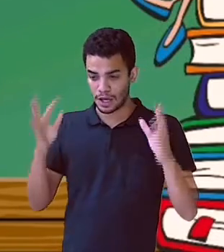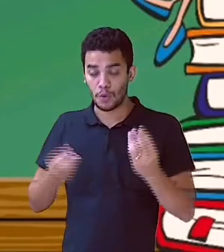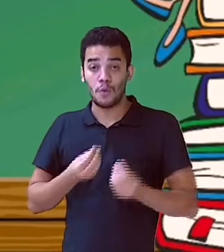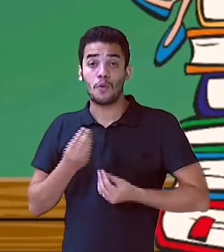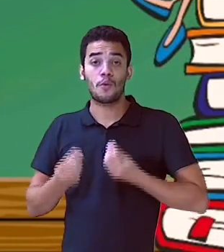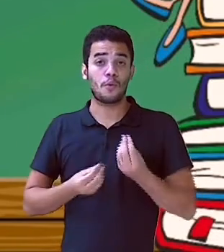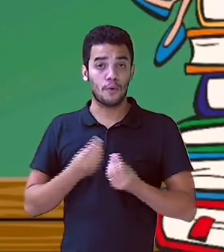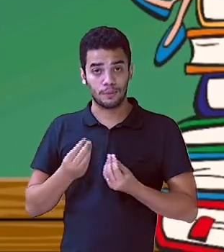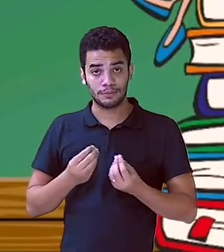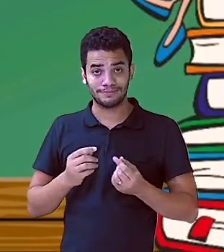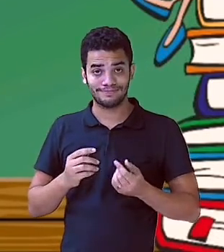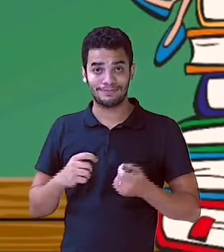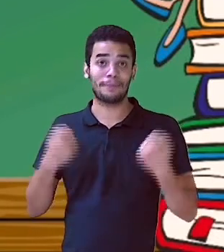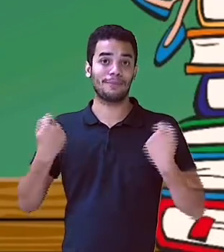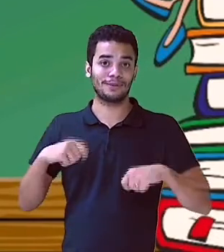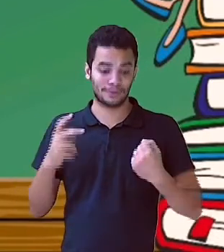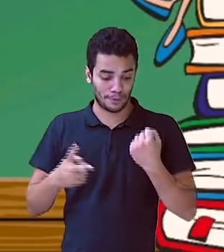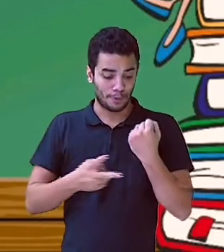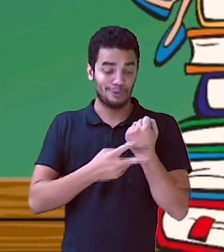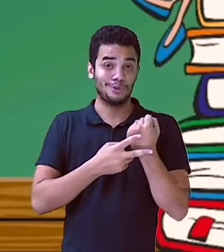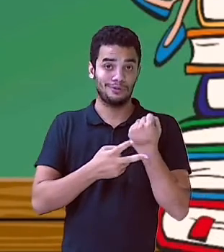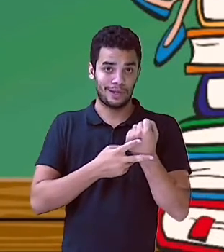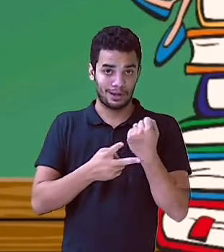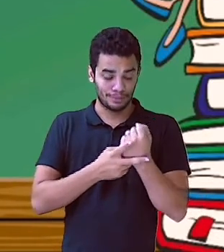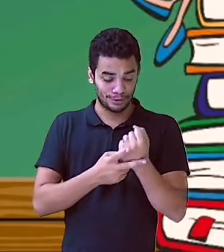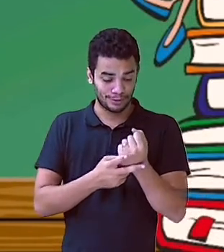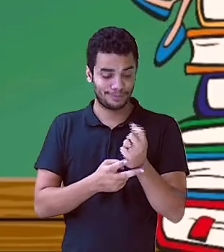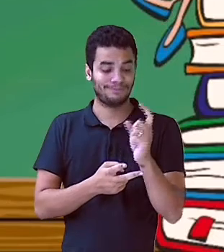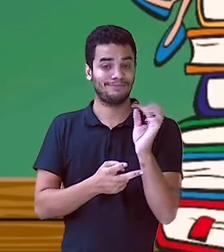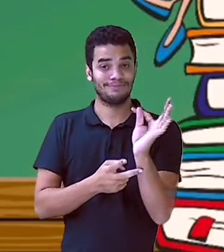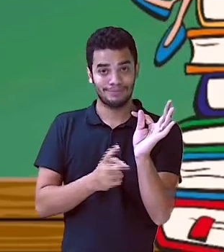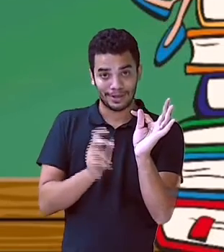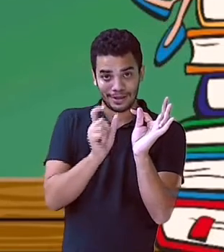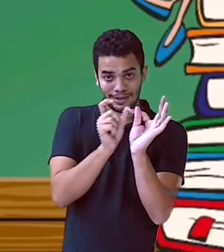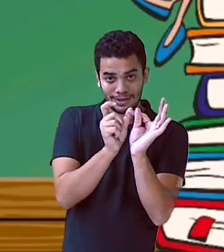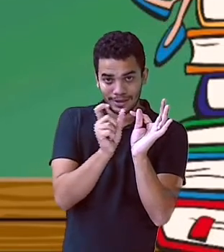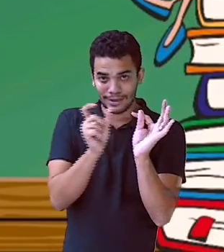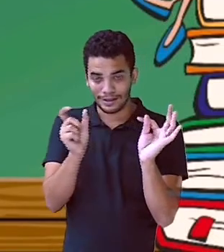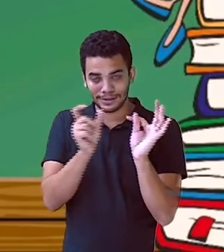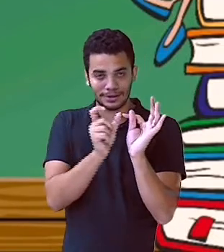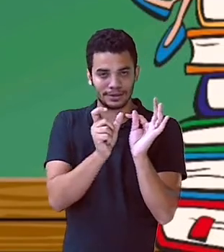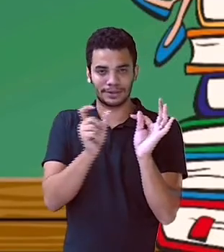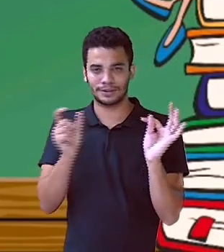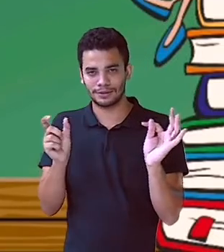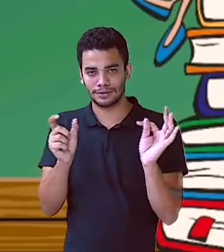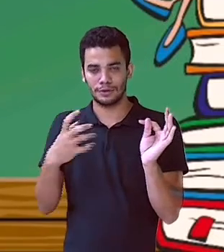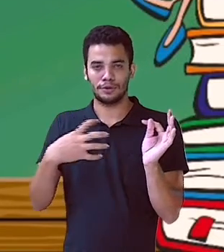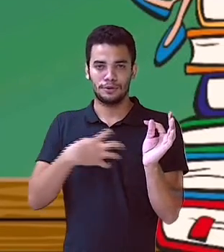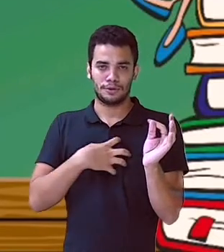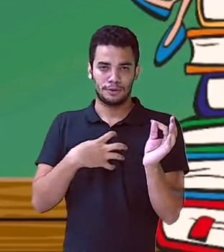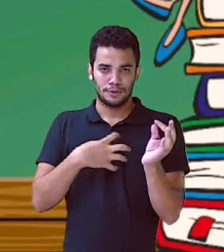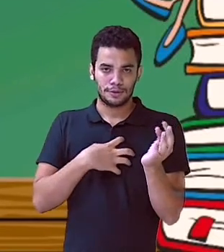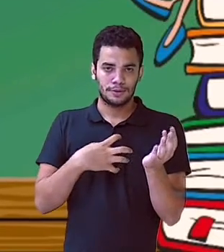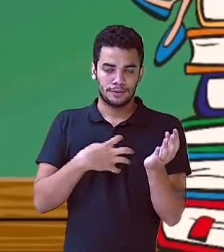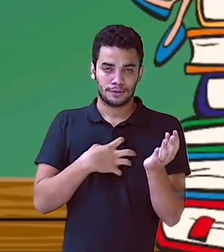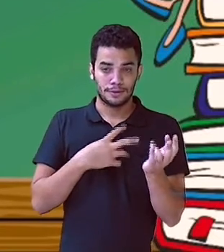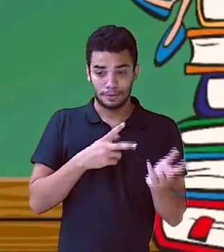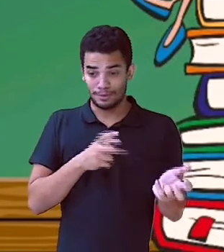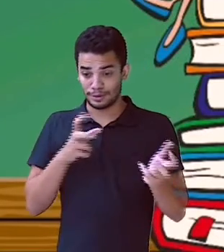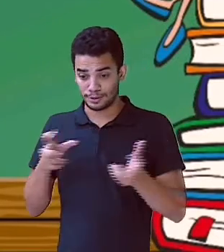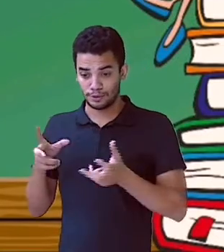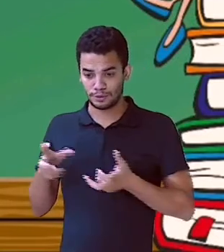os verbos transitivos são classificados direto, indireto, e aí depende da